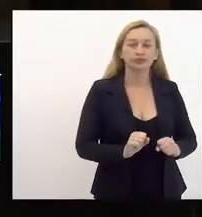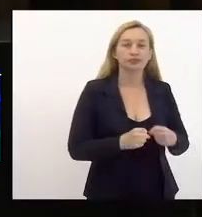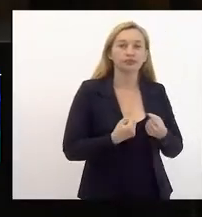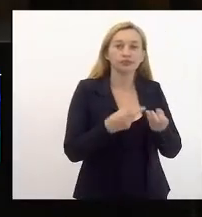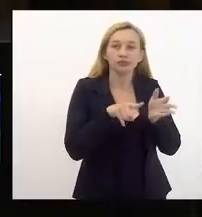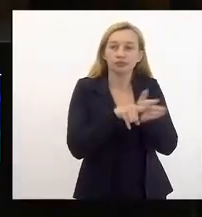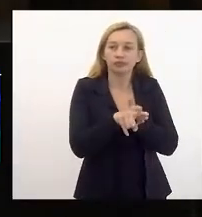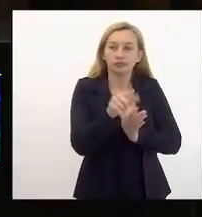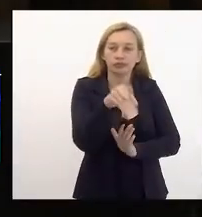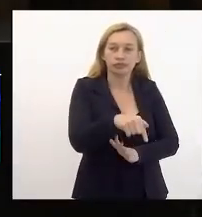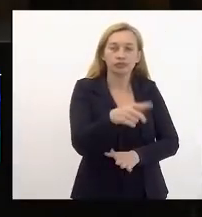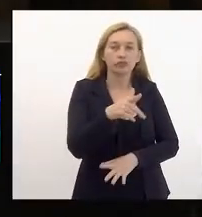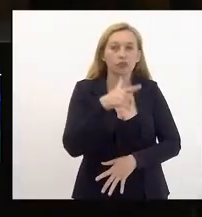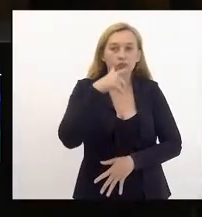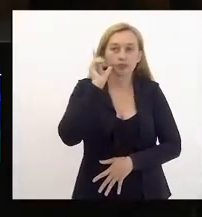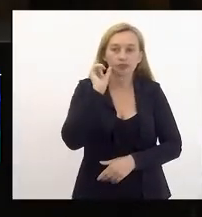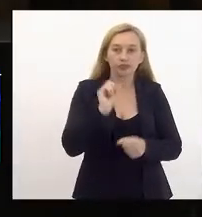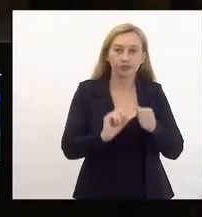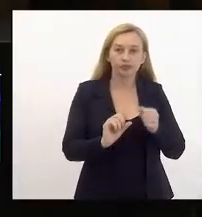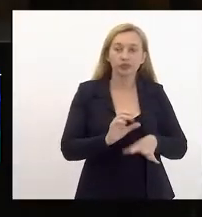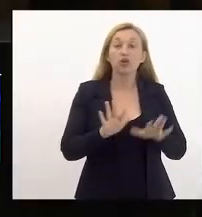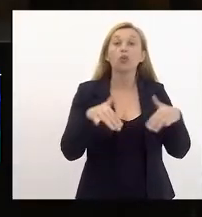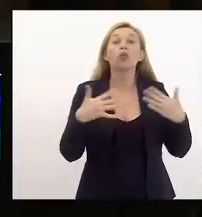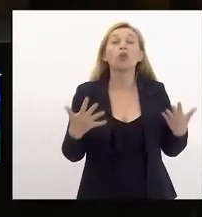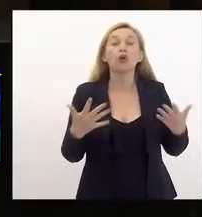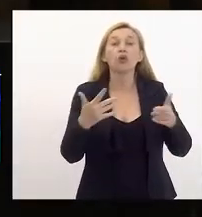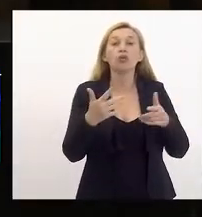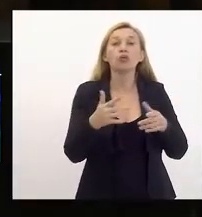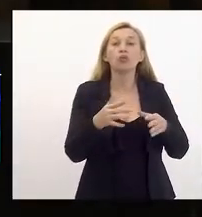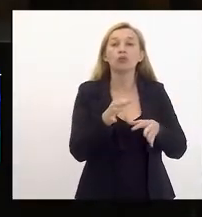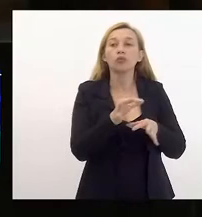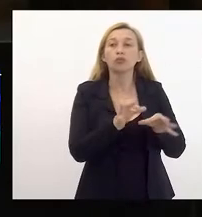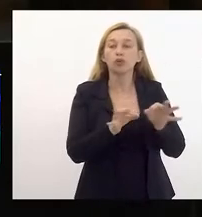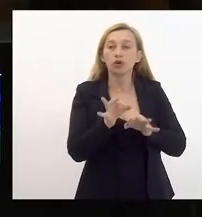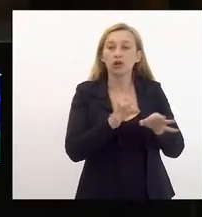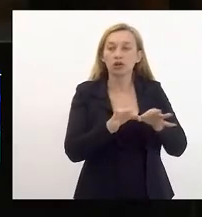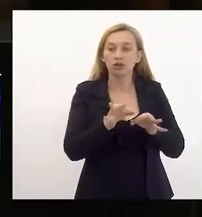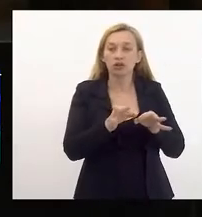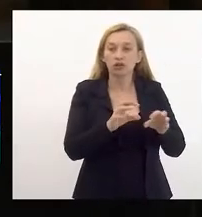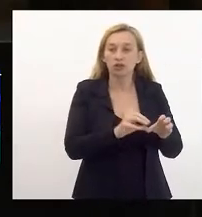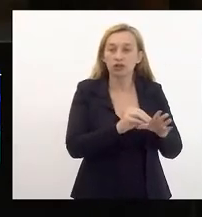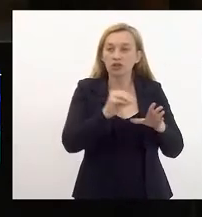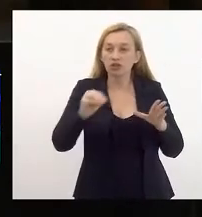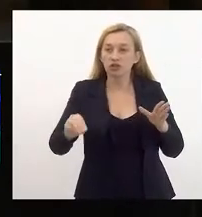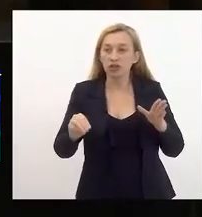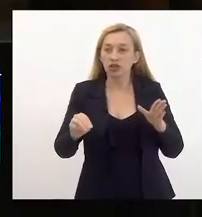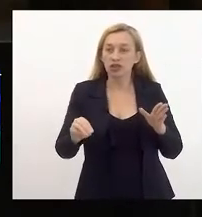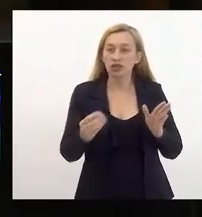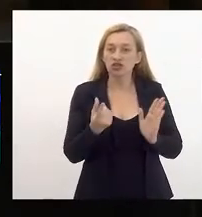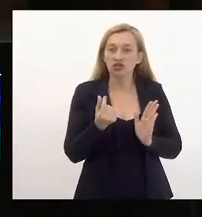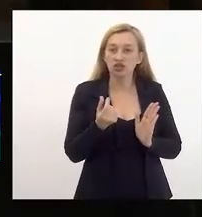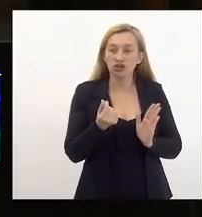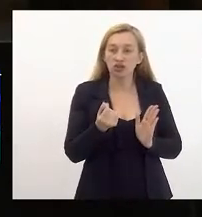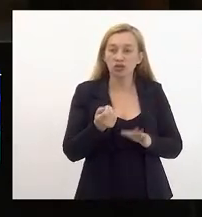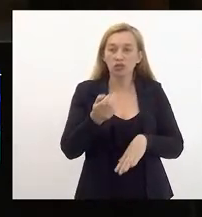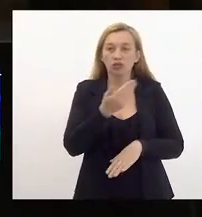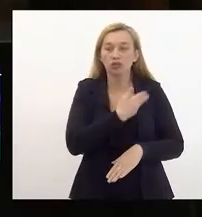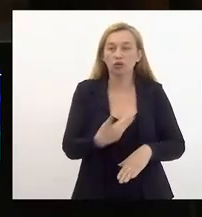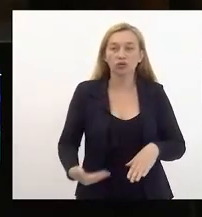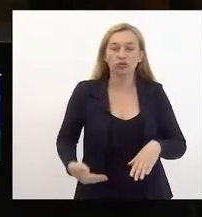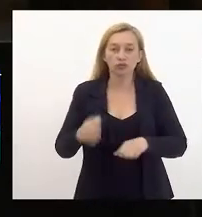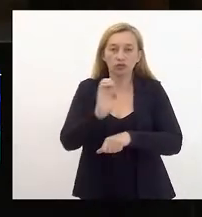feitas aqui ontem qual é o programa de transferência de renda que o governo do estado vai